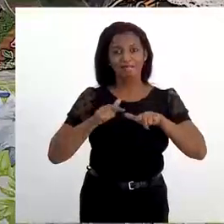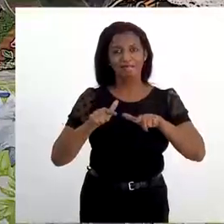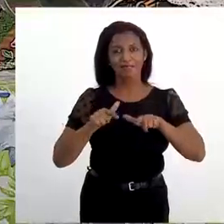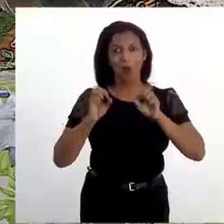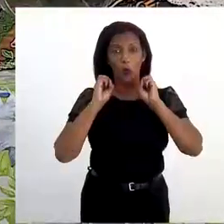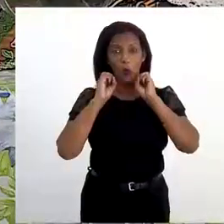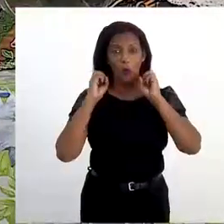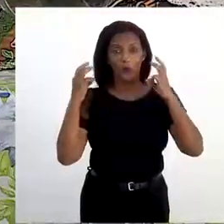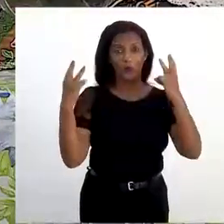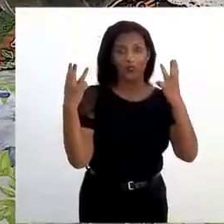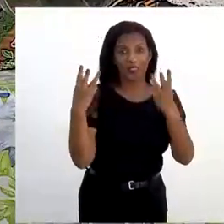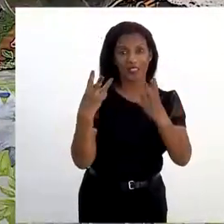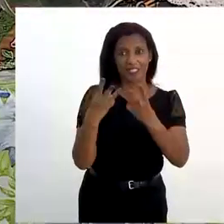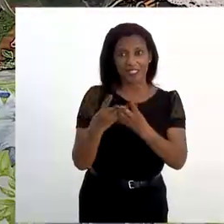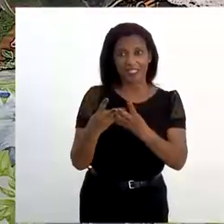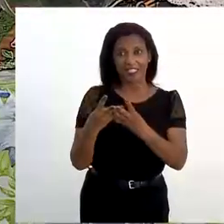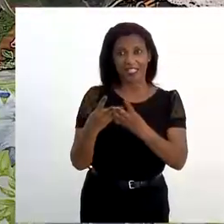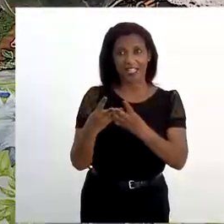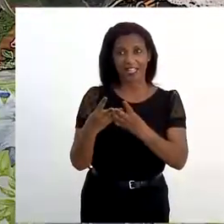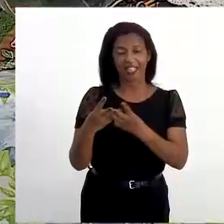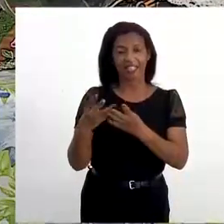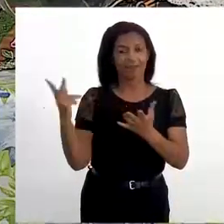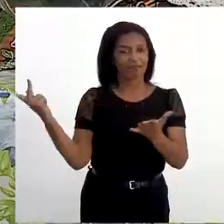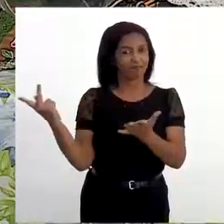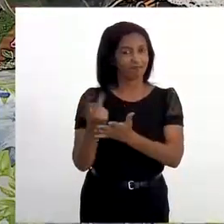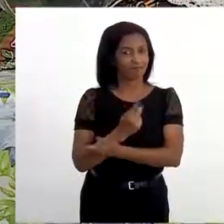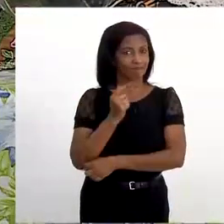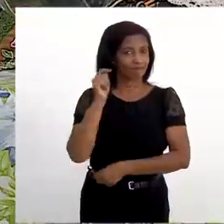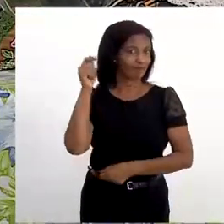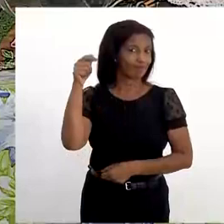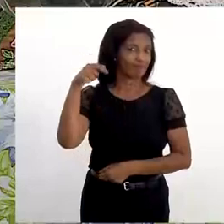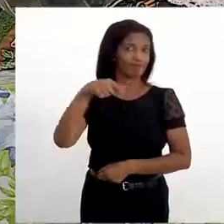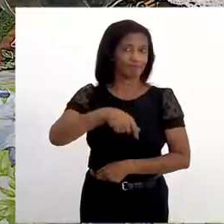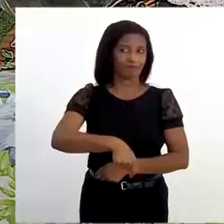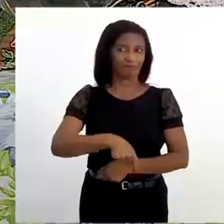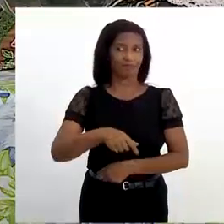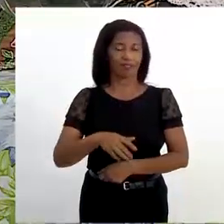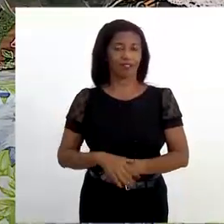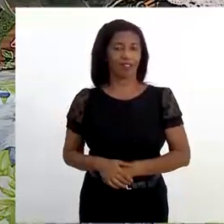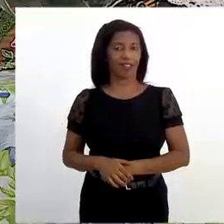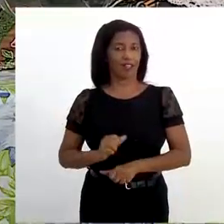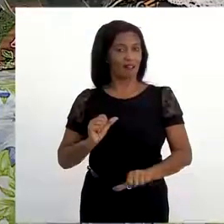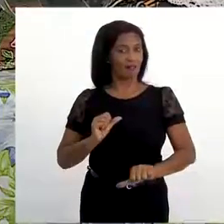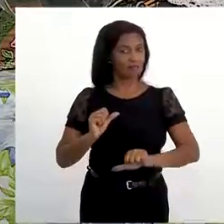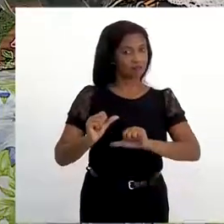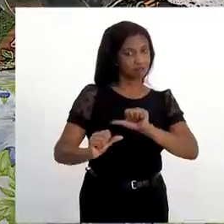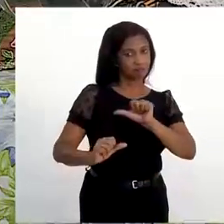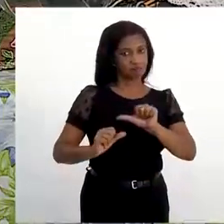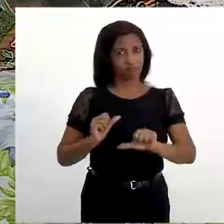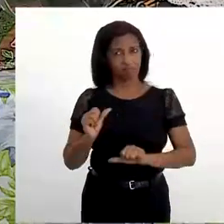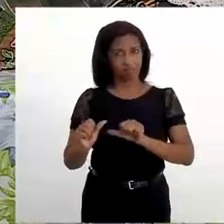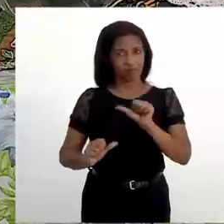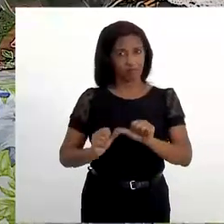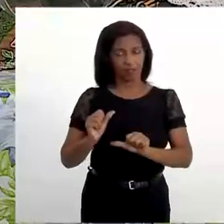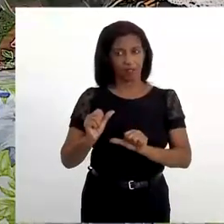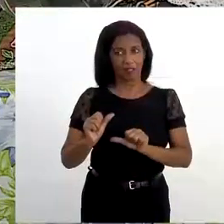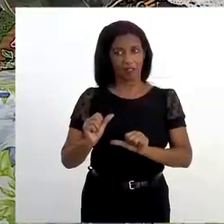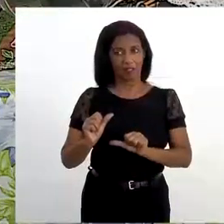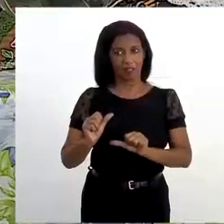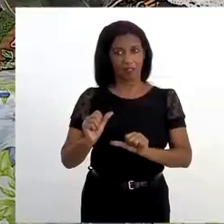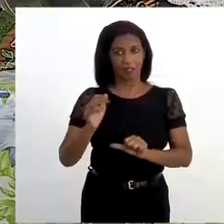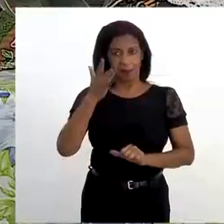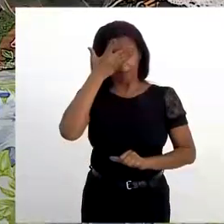que é uma oficina que funciona aqui, que ela gera às pessoas